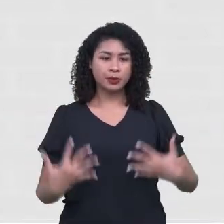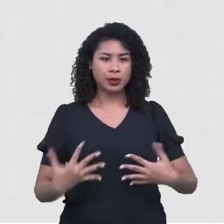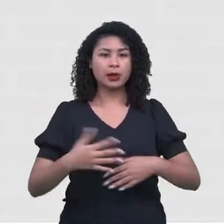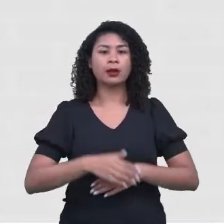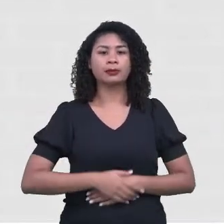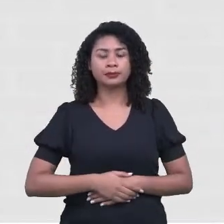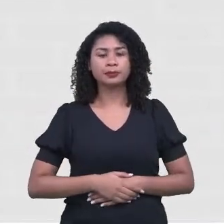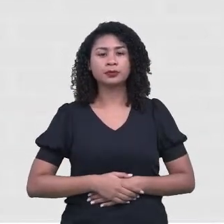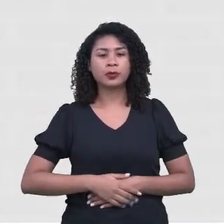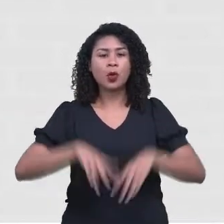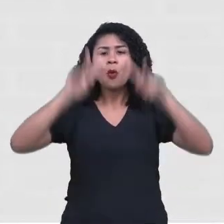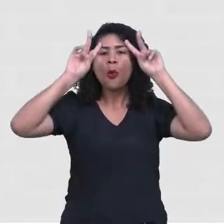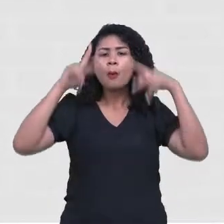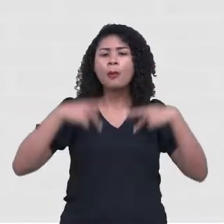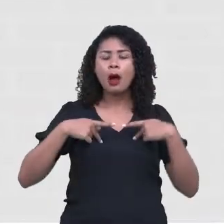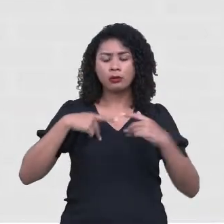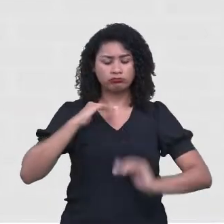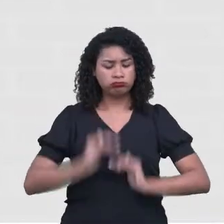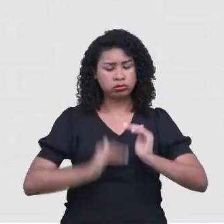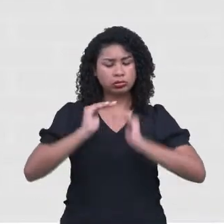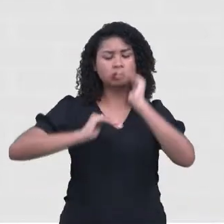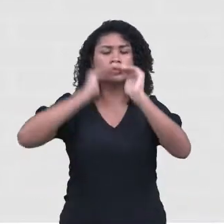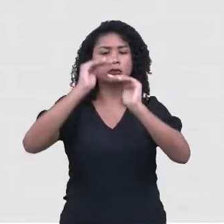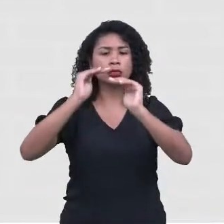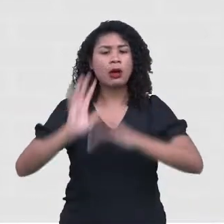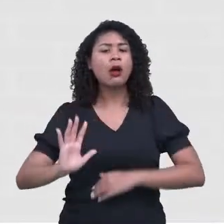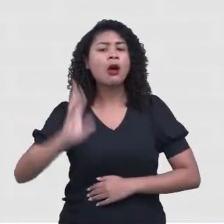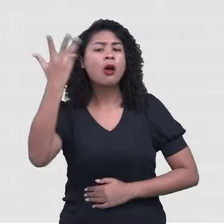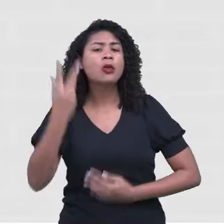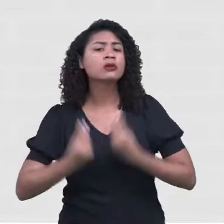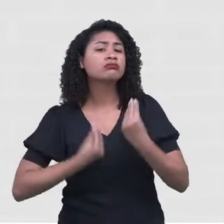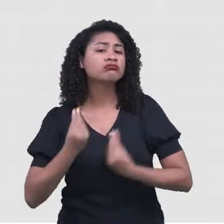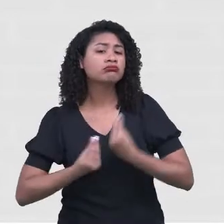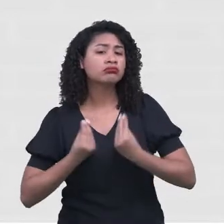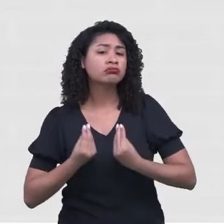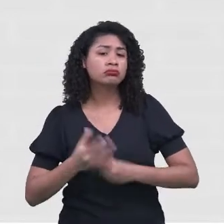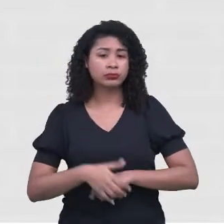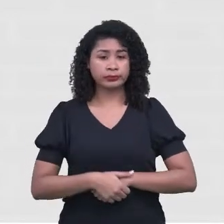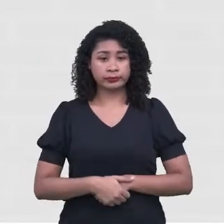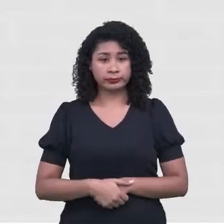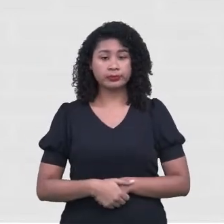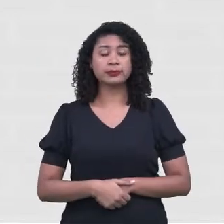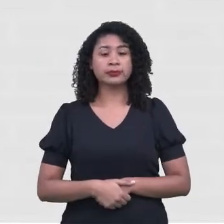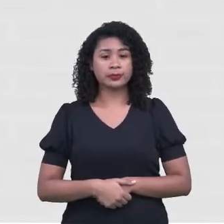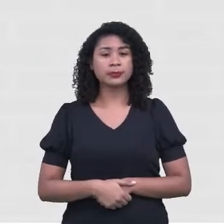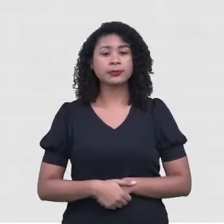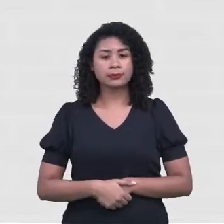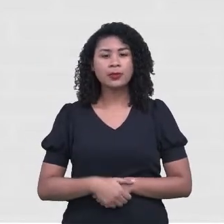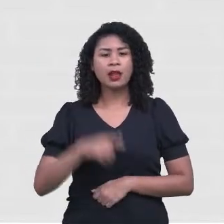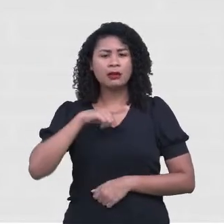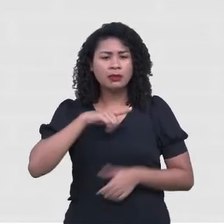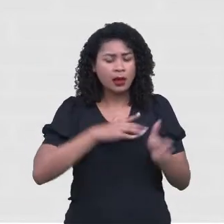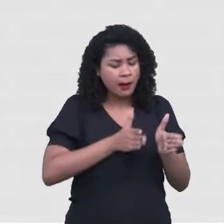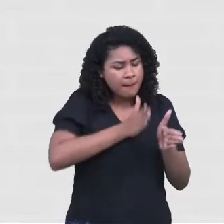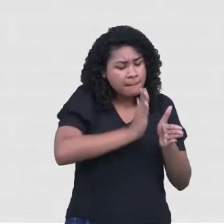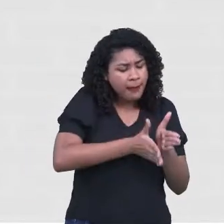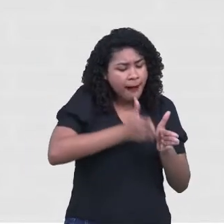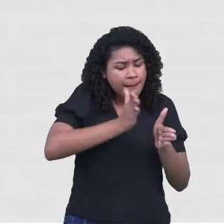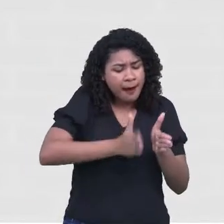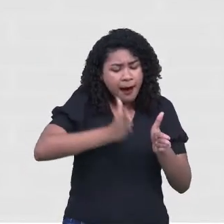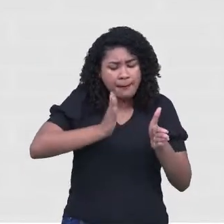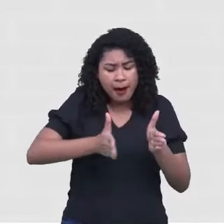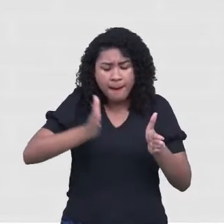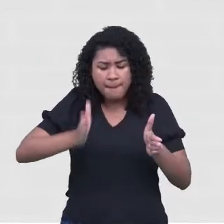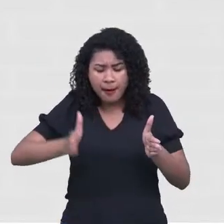humano. Como isso acontece? O desenvolvimento humano. O passo a passo, eu enquanto